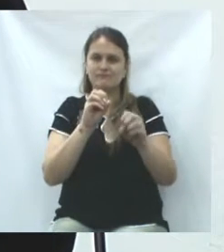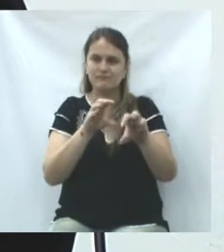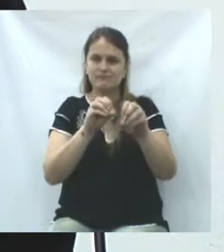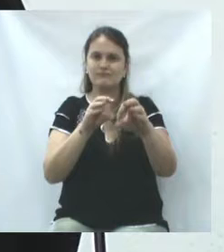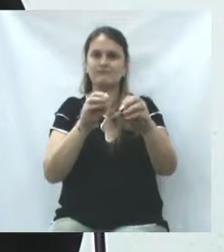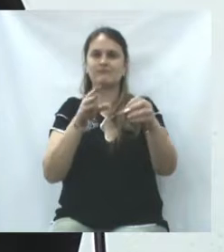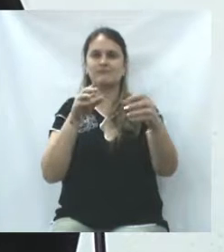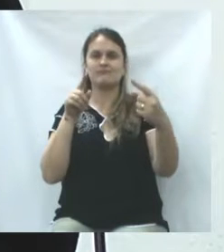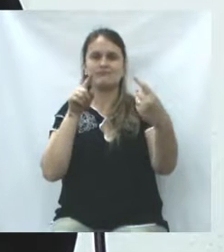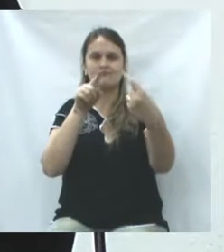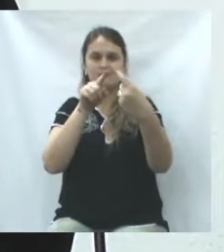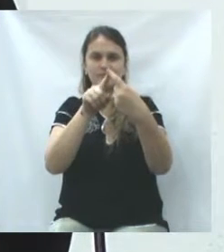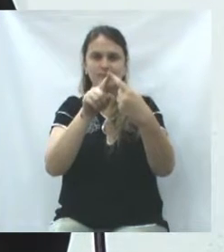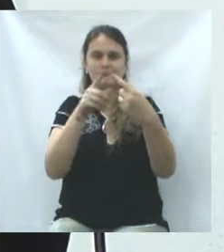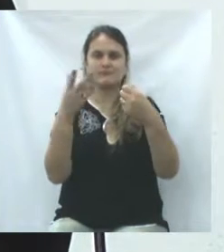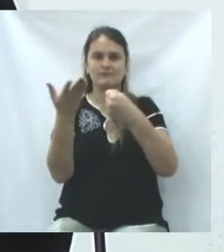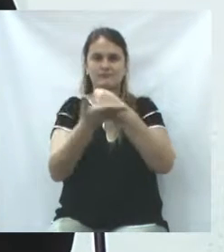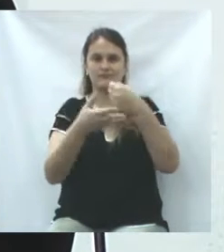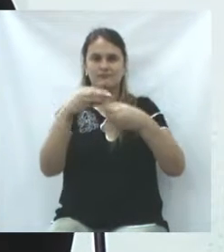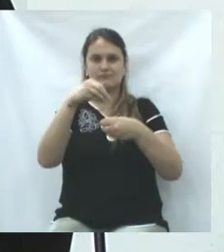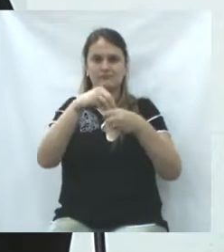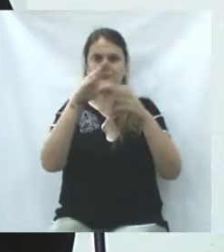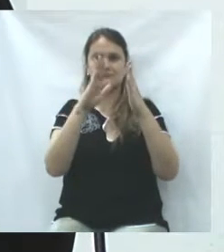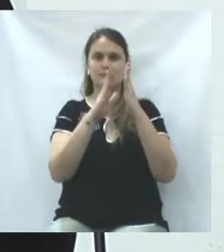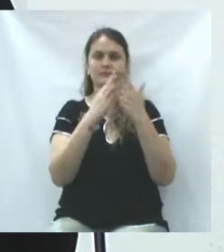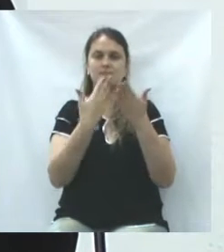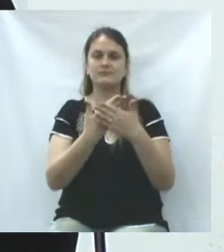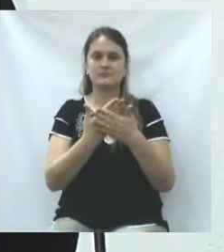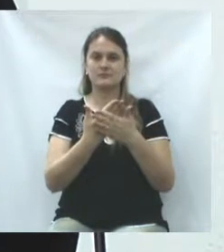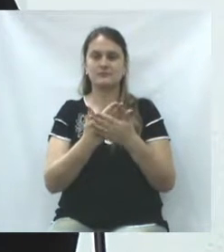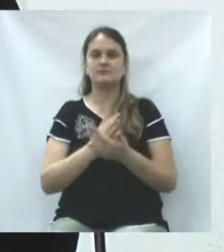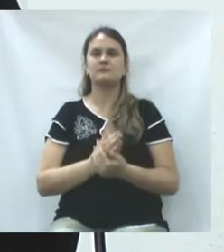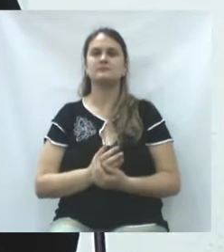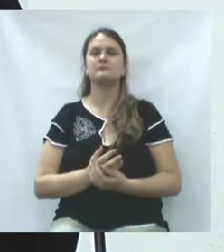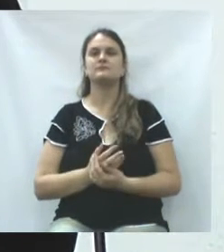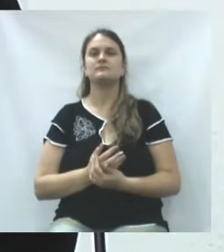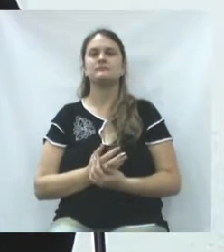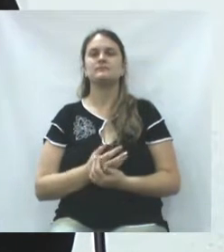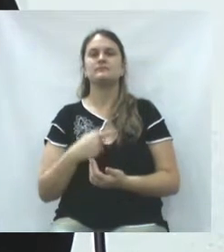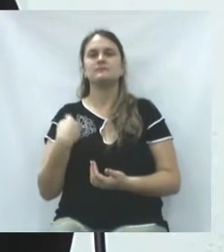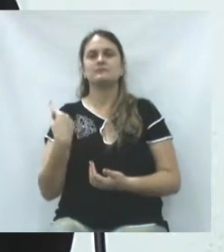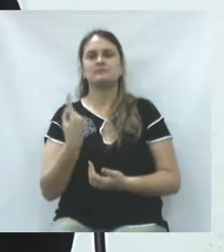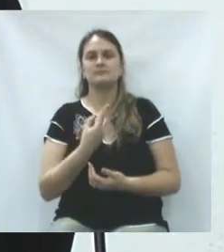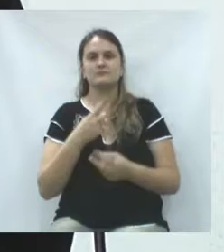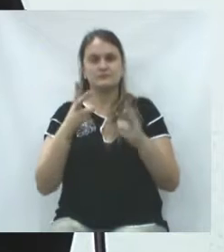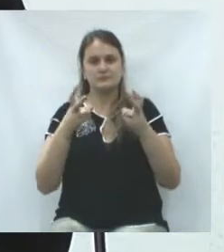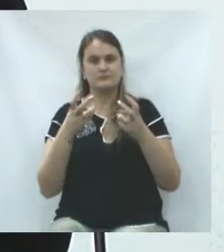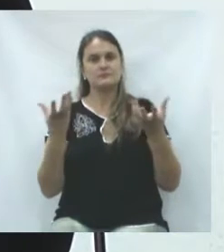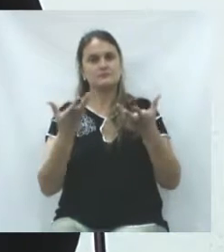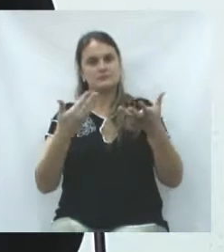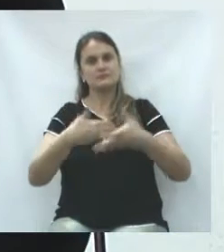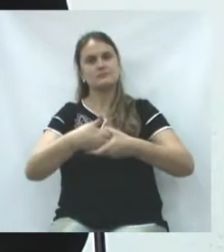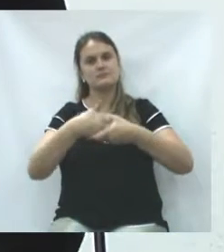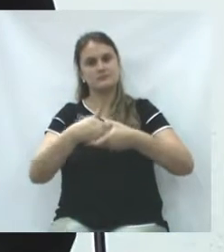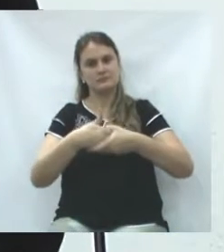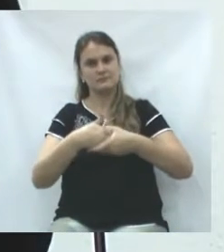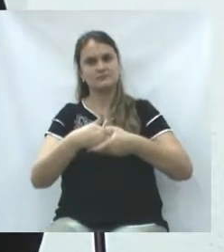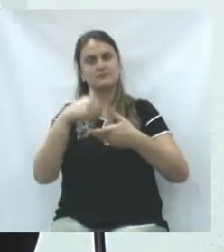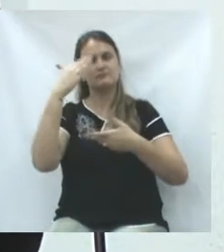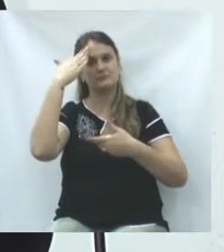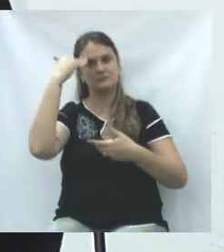ser seta, orientação, nas escolas para com os seus alunos. E nós temos visto, e aqui quero parabenizar,